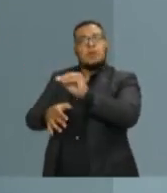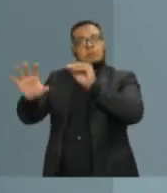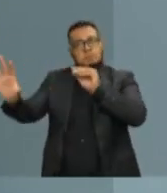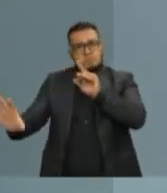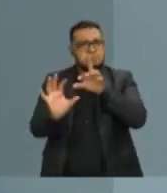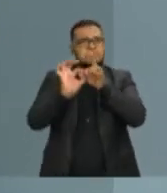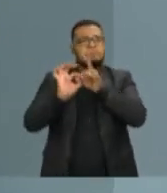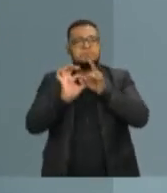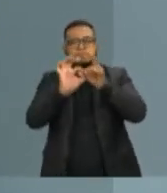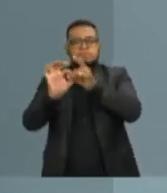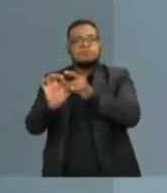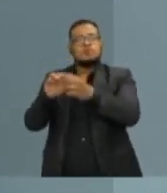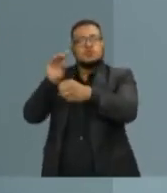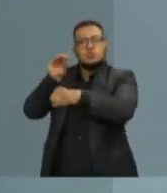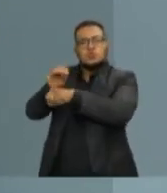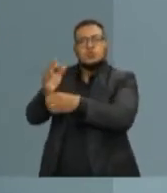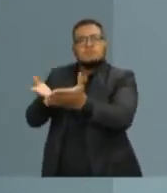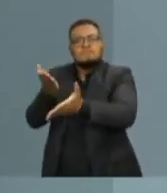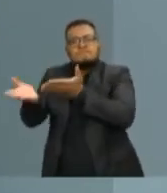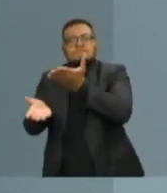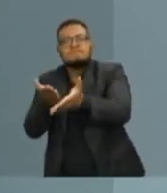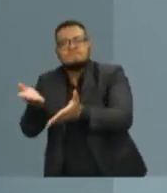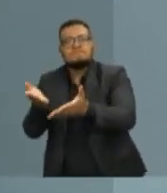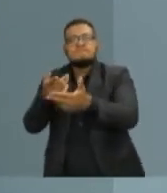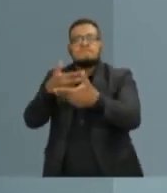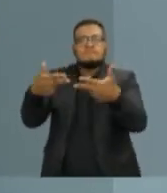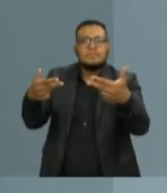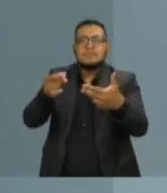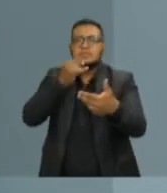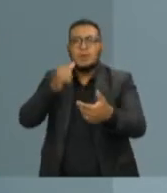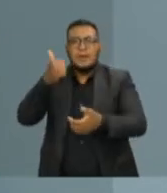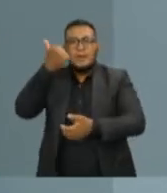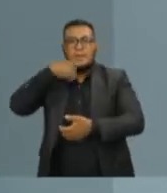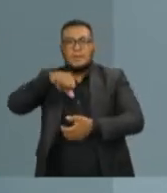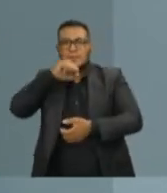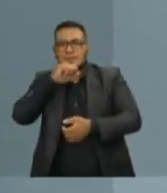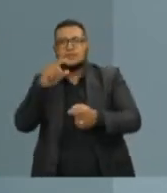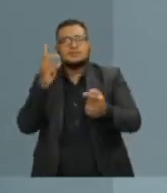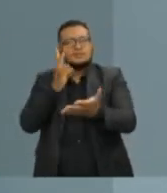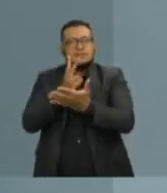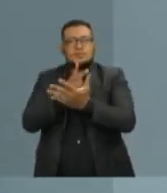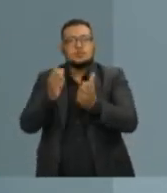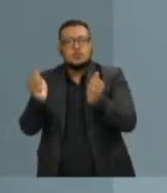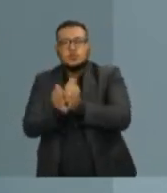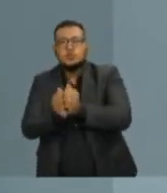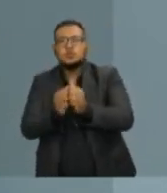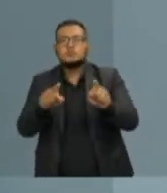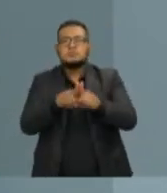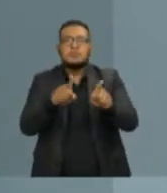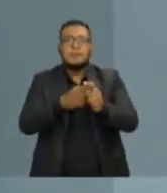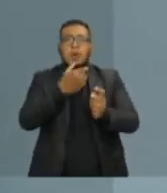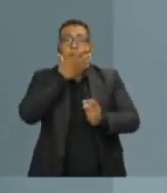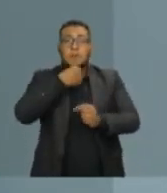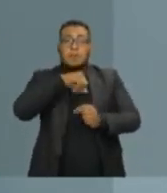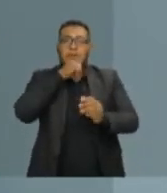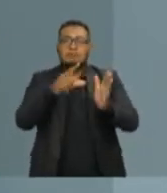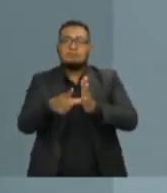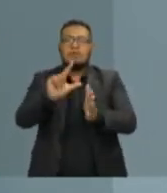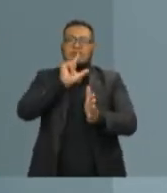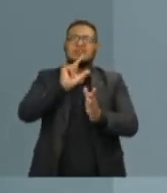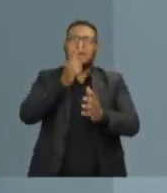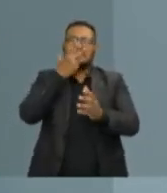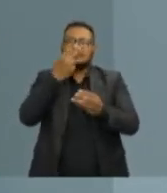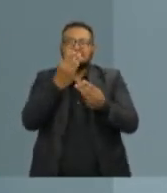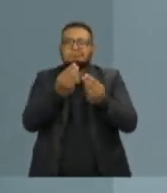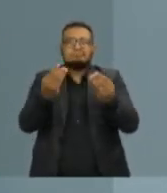desassistido, de quem nada tinha, as mães que estiveram ao meu lado e que estão, os pais que estavam esquecidos pelo poder público.